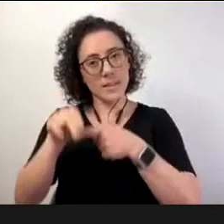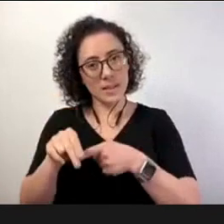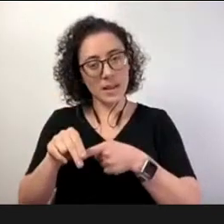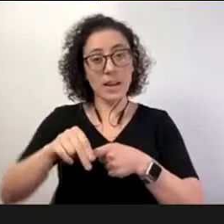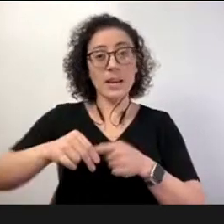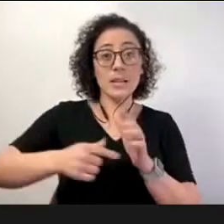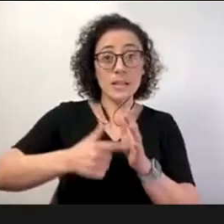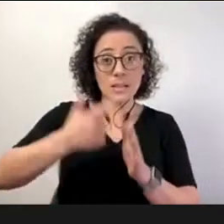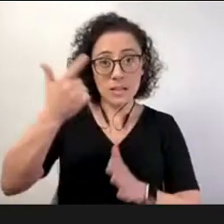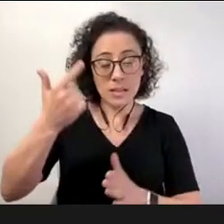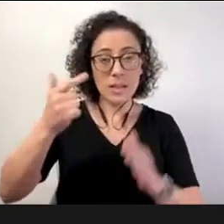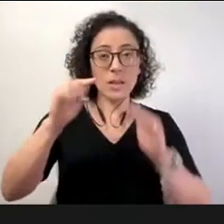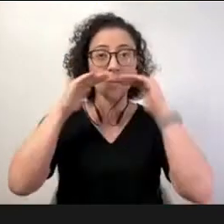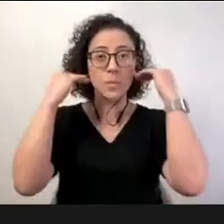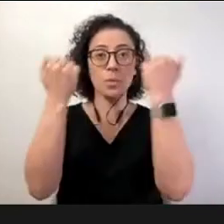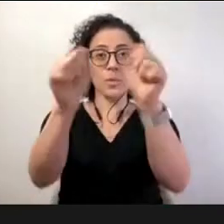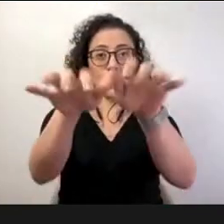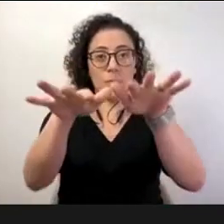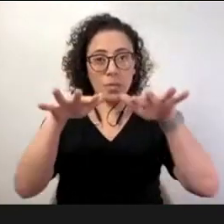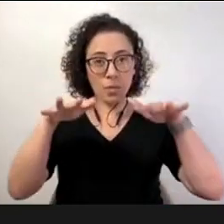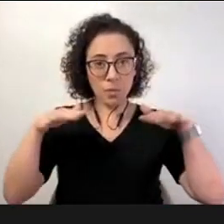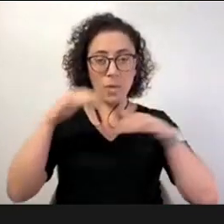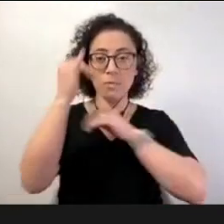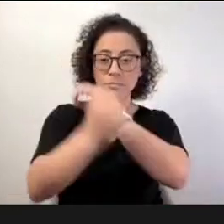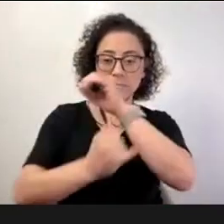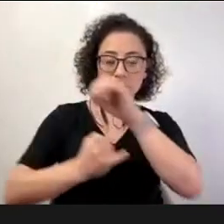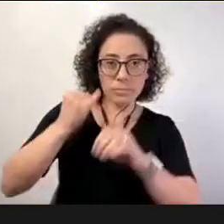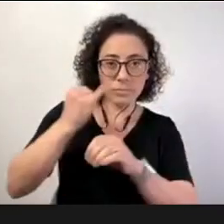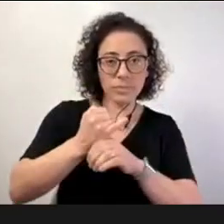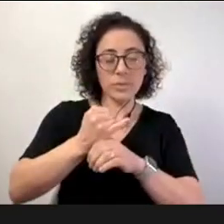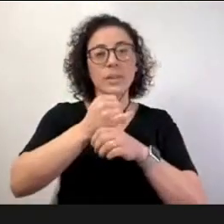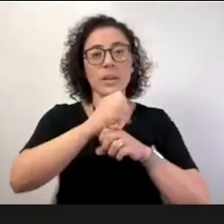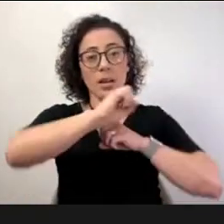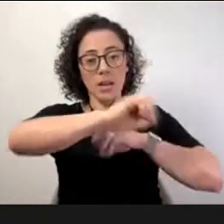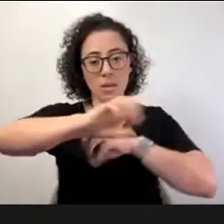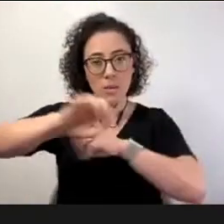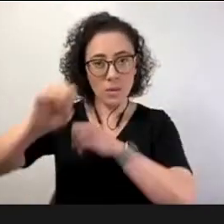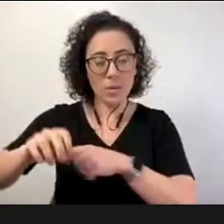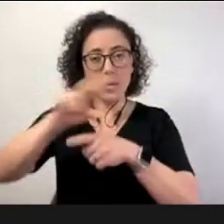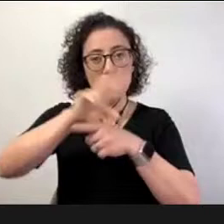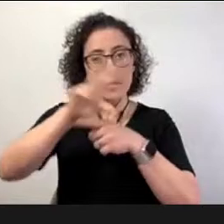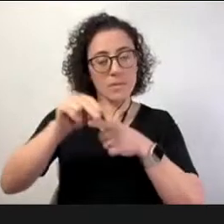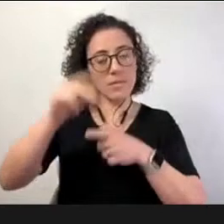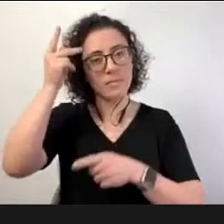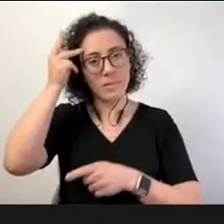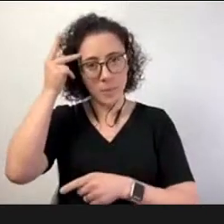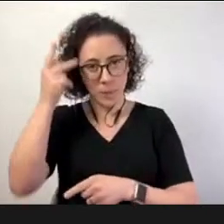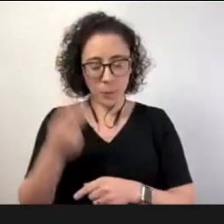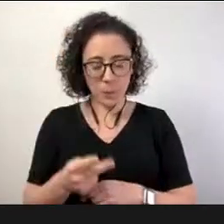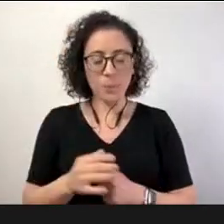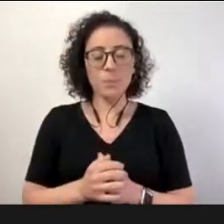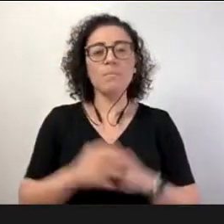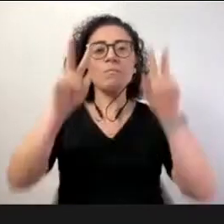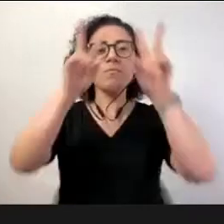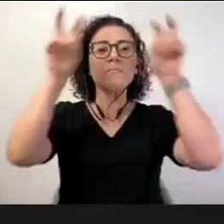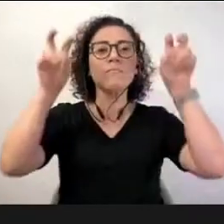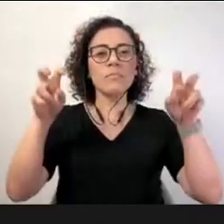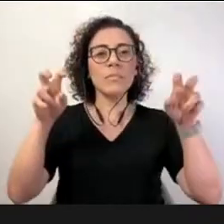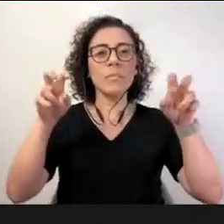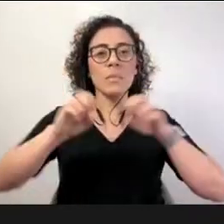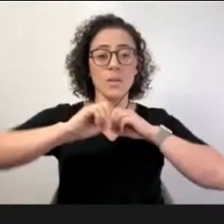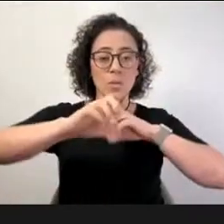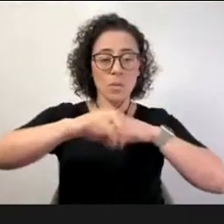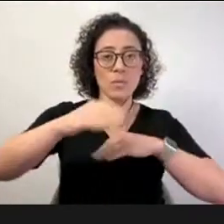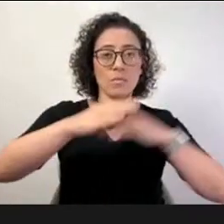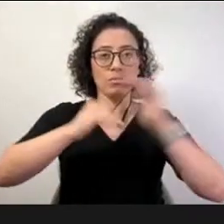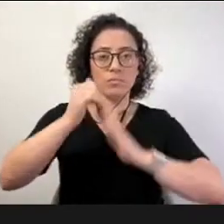Internacional de Educadores do SENAC São Paulo, cuja temática central é educação profissional, inovação